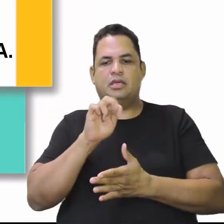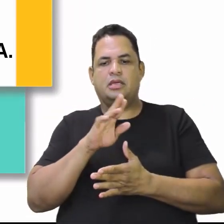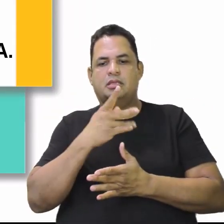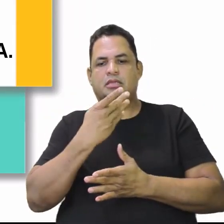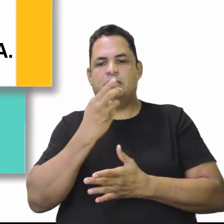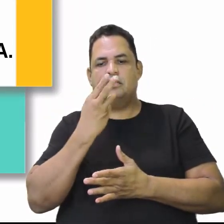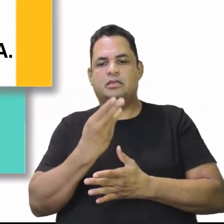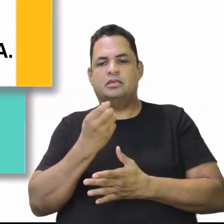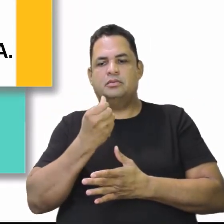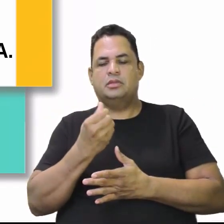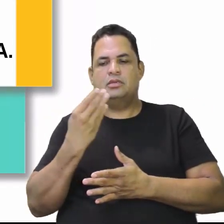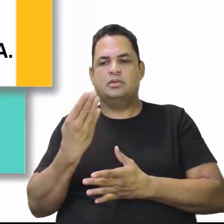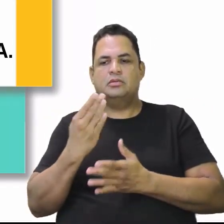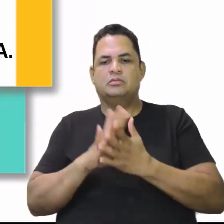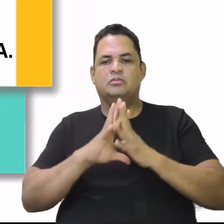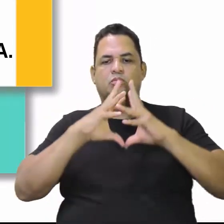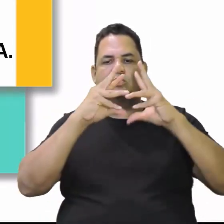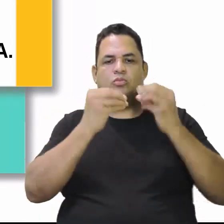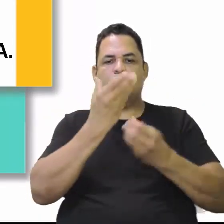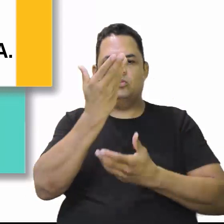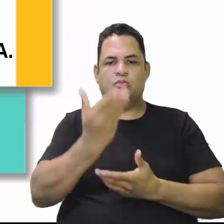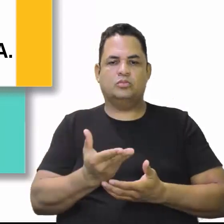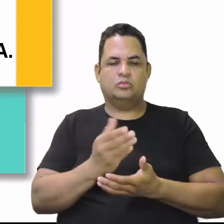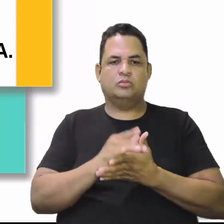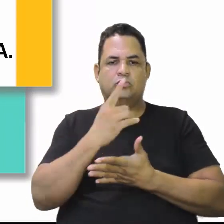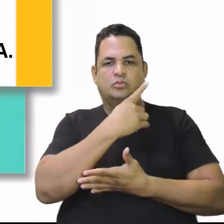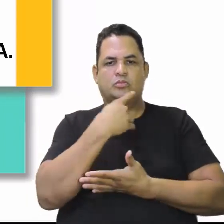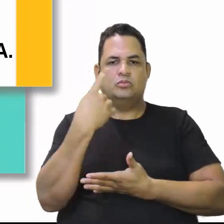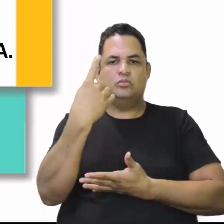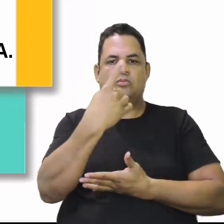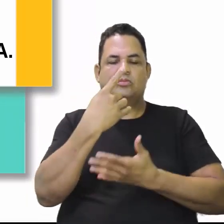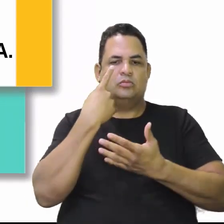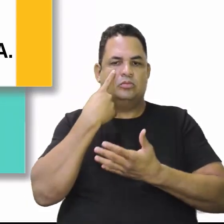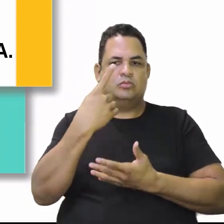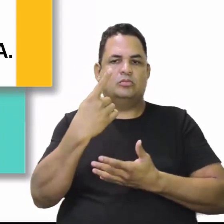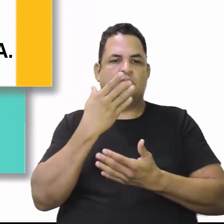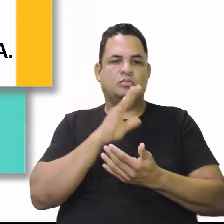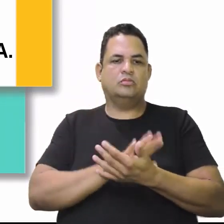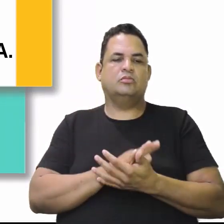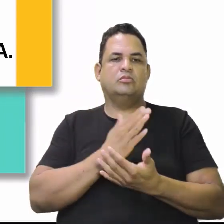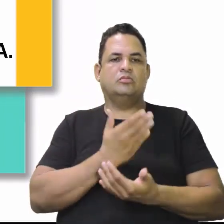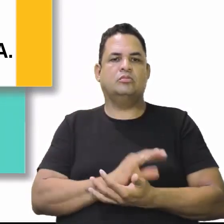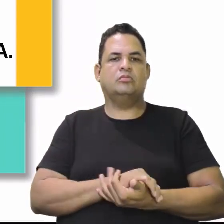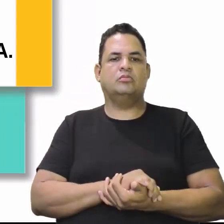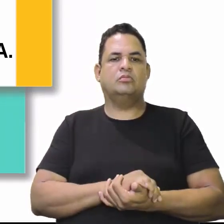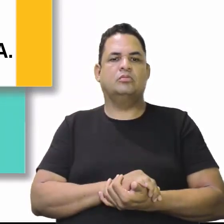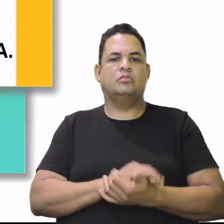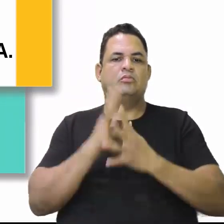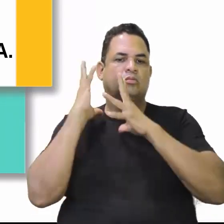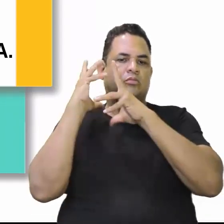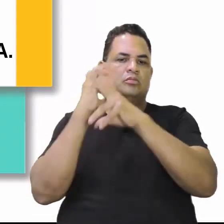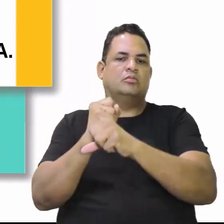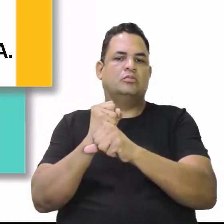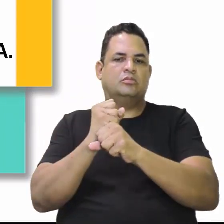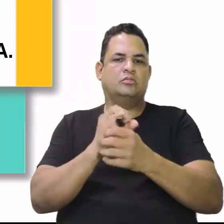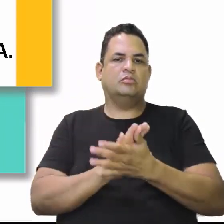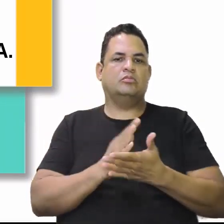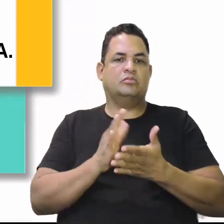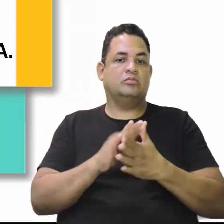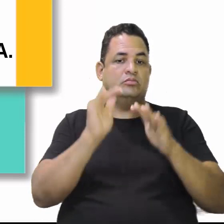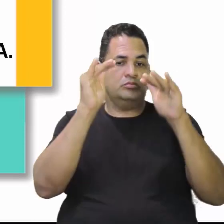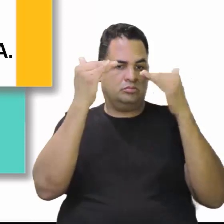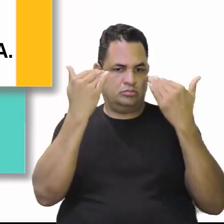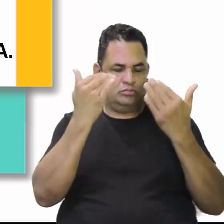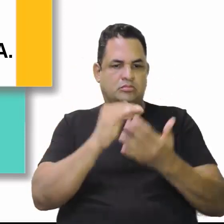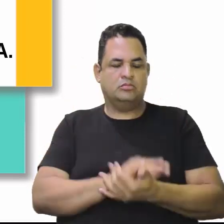-364. Tudo isso, nós vamos ver nessa aula de revisão. Então, fique